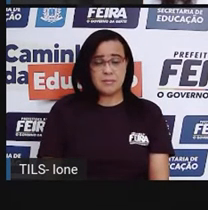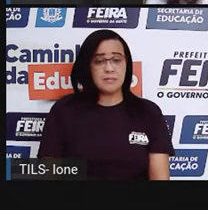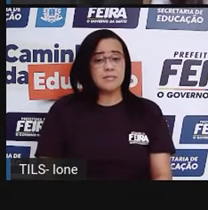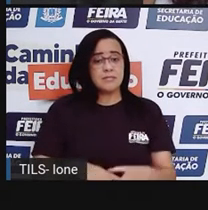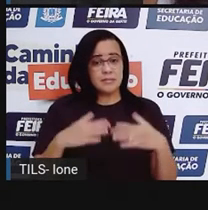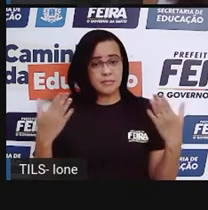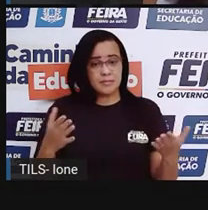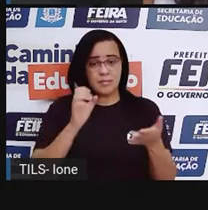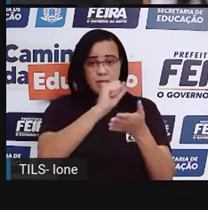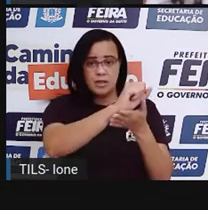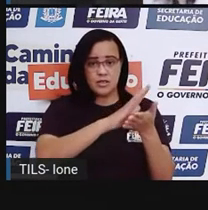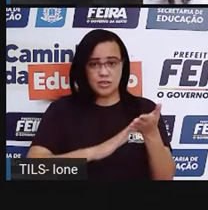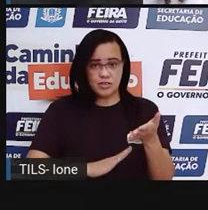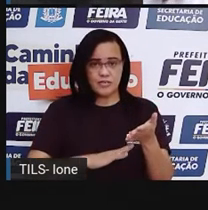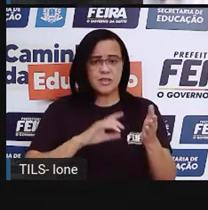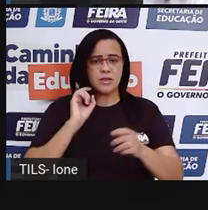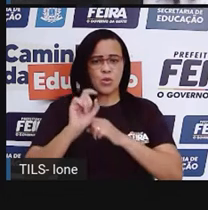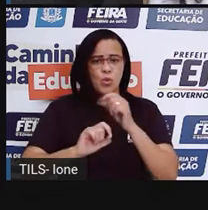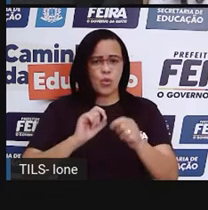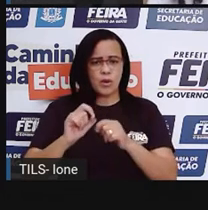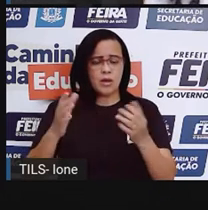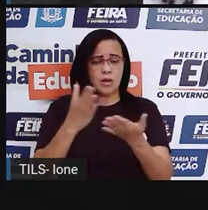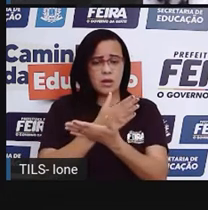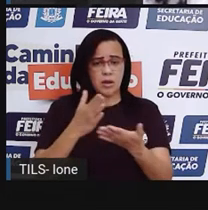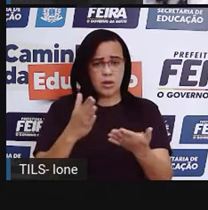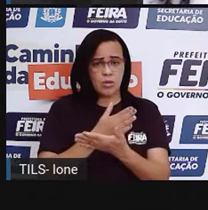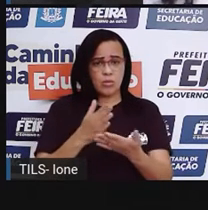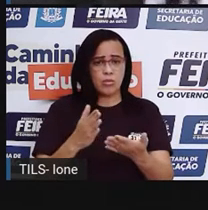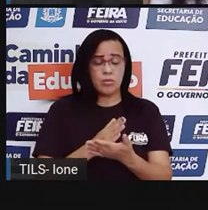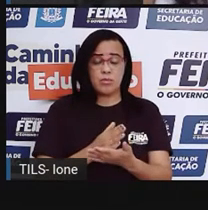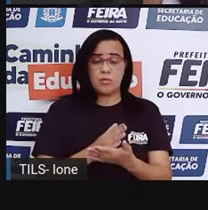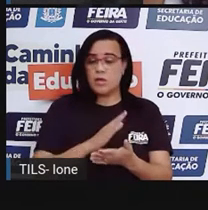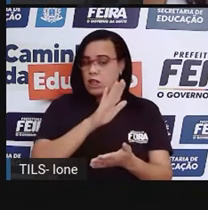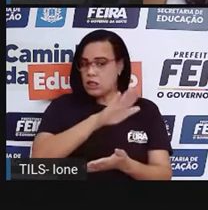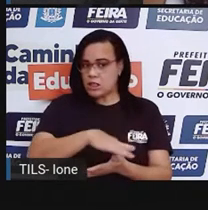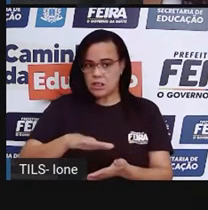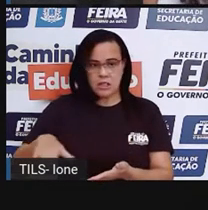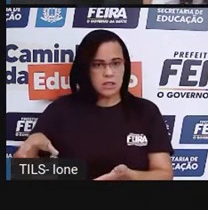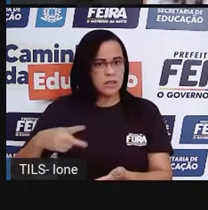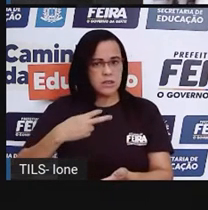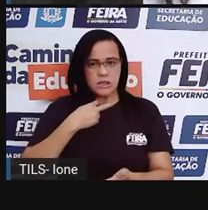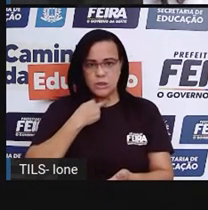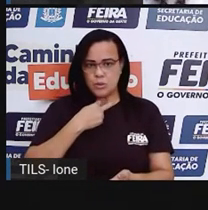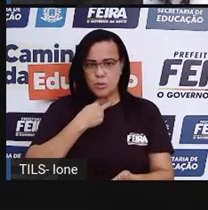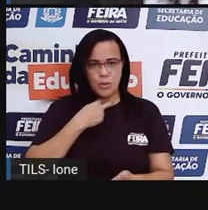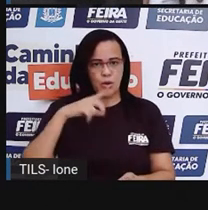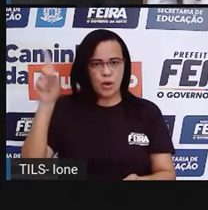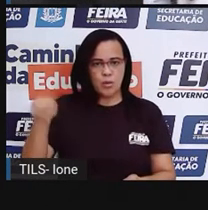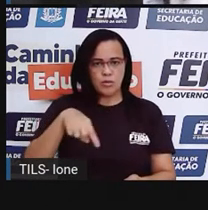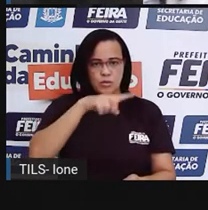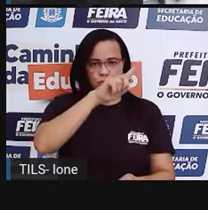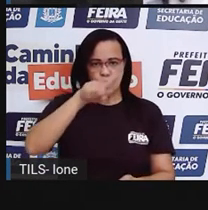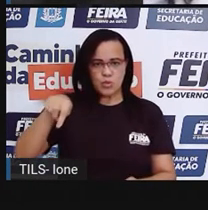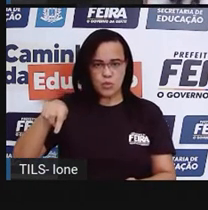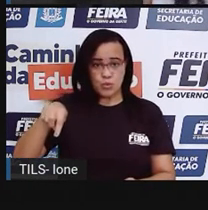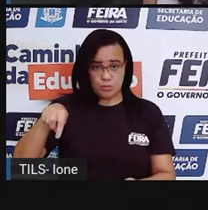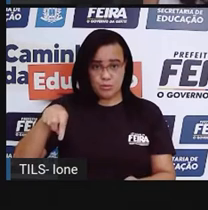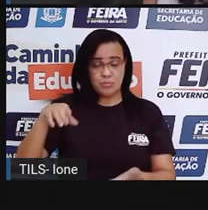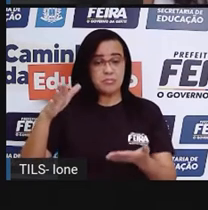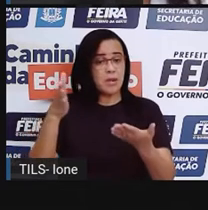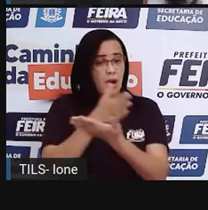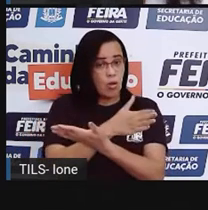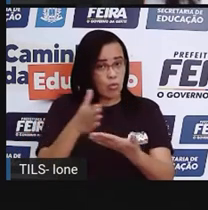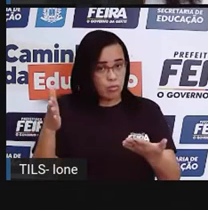Ó, atividades, né? Que algumas crianças não podem realizar, né? Então, a Pró falou algumas que são